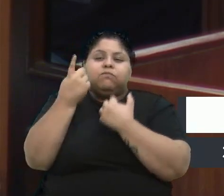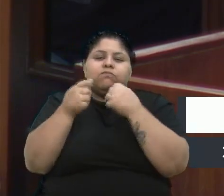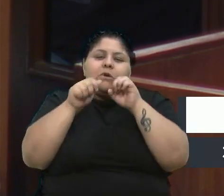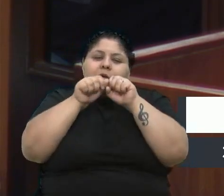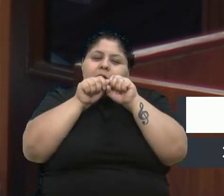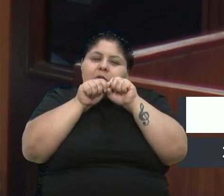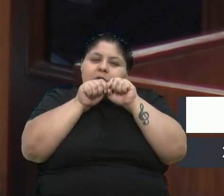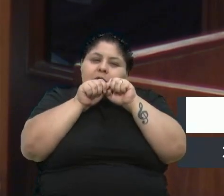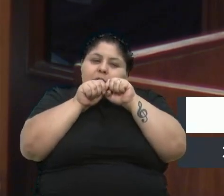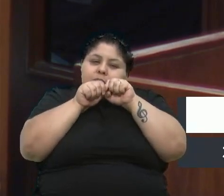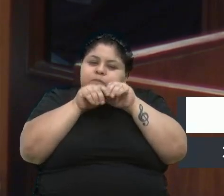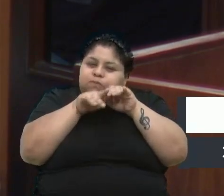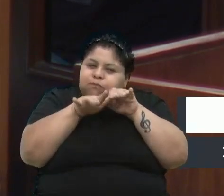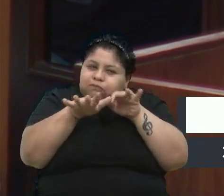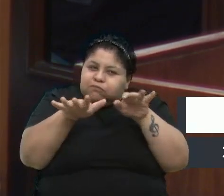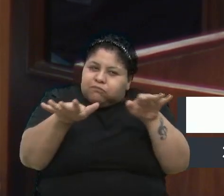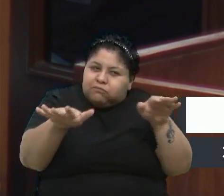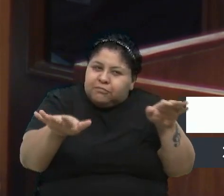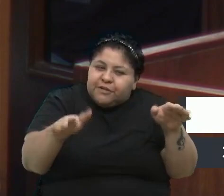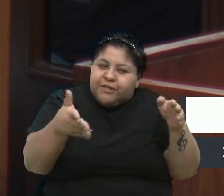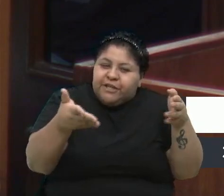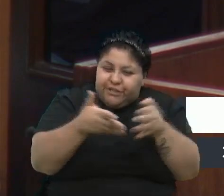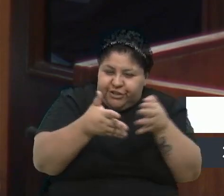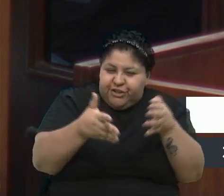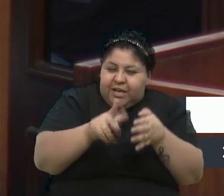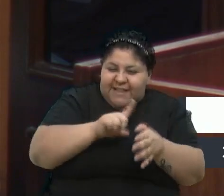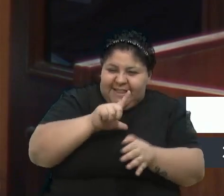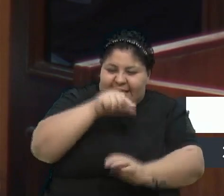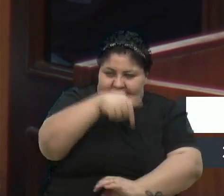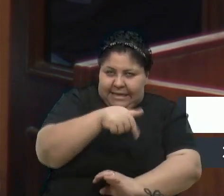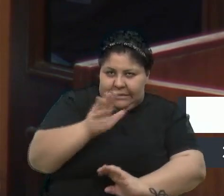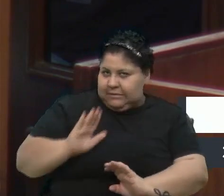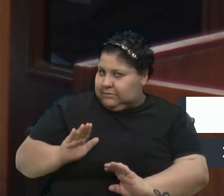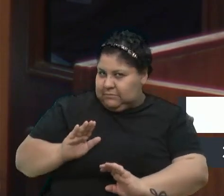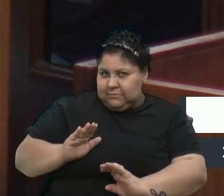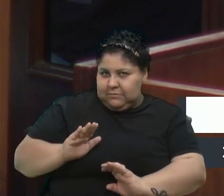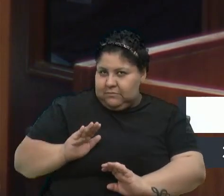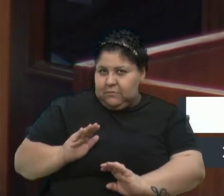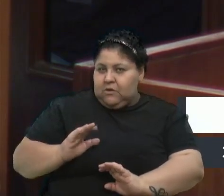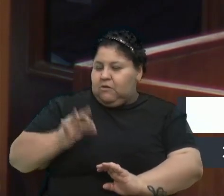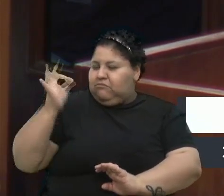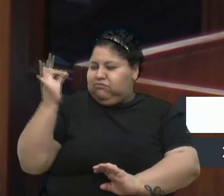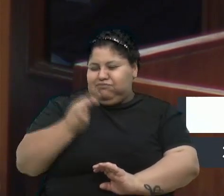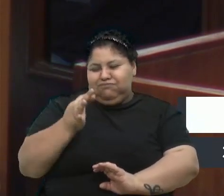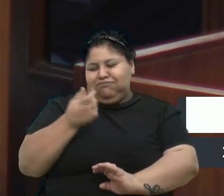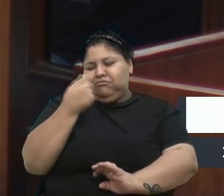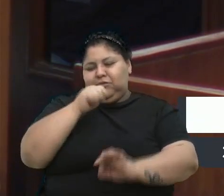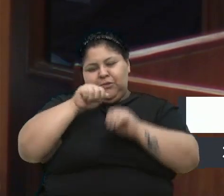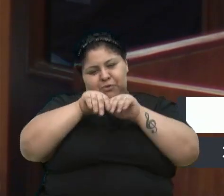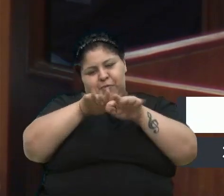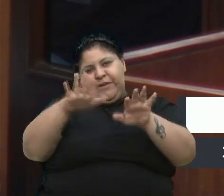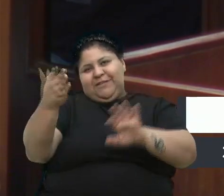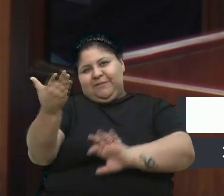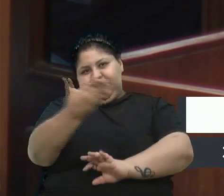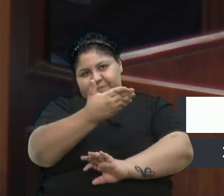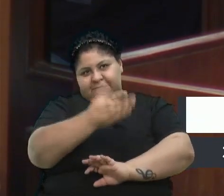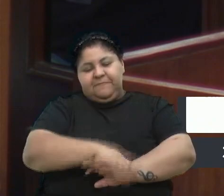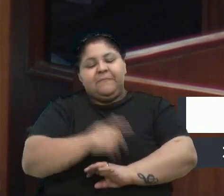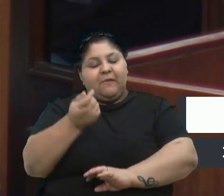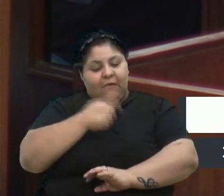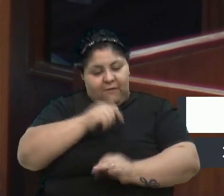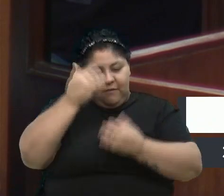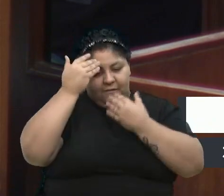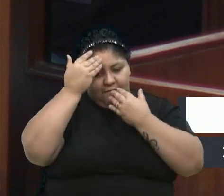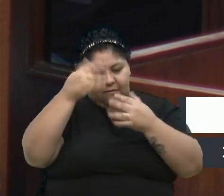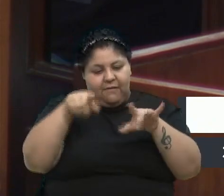seriam um pouco além de algo que já existe aqui, enfim. Foi sensacional, eu preciso compartilhar isso com vocês. Preciso agradecer muito